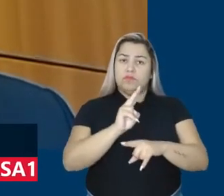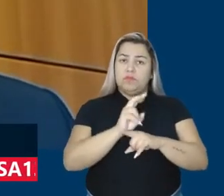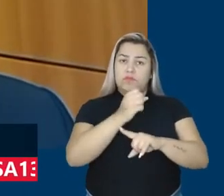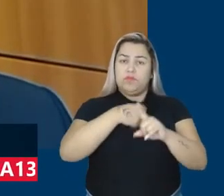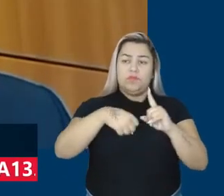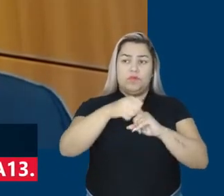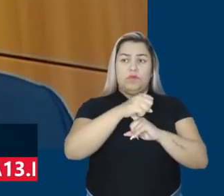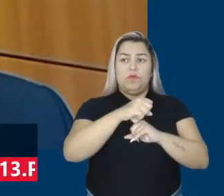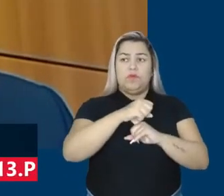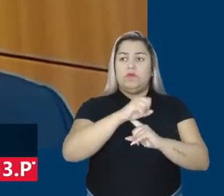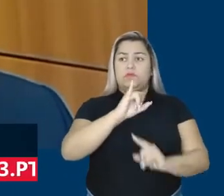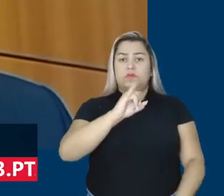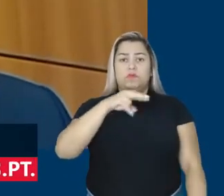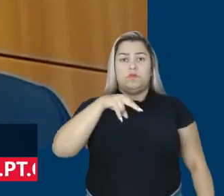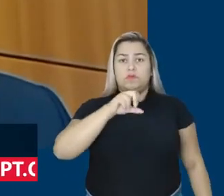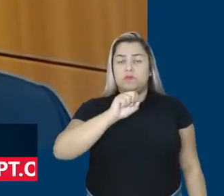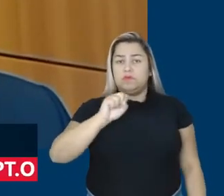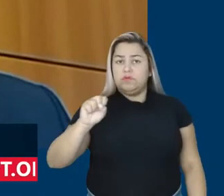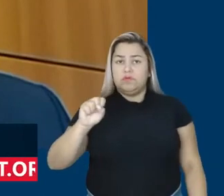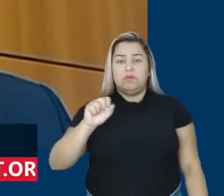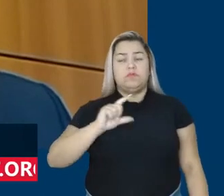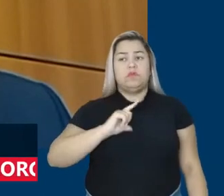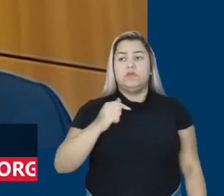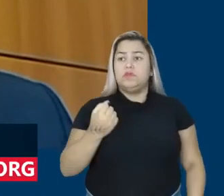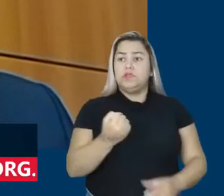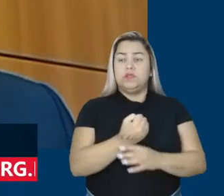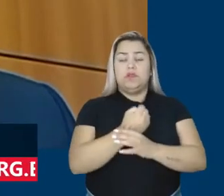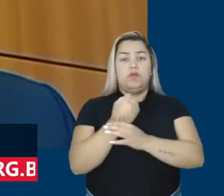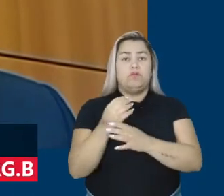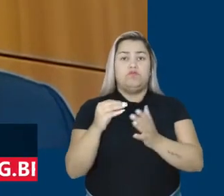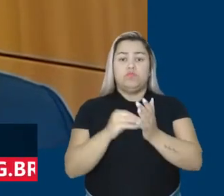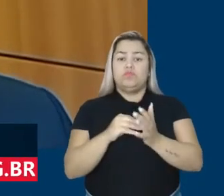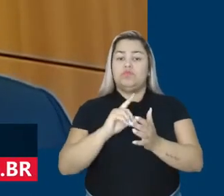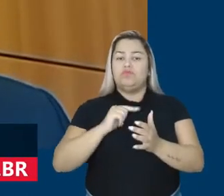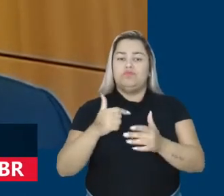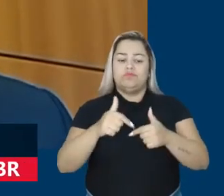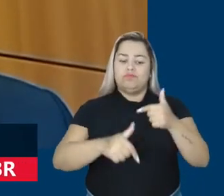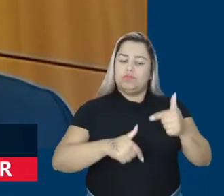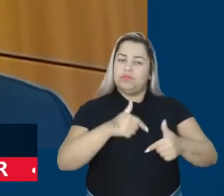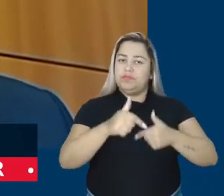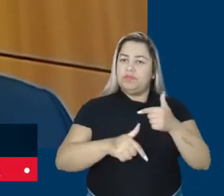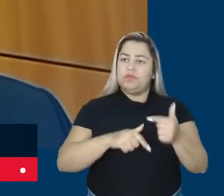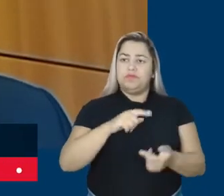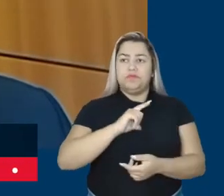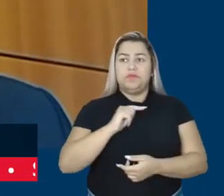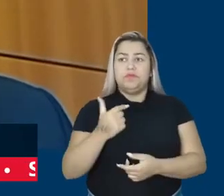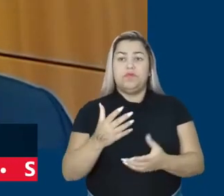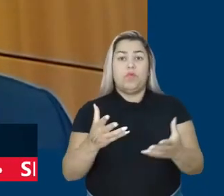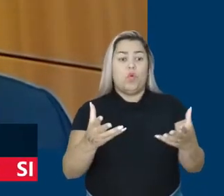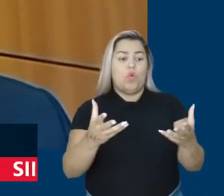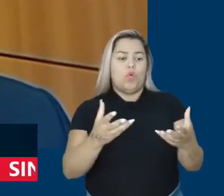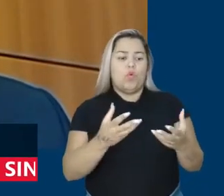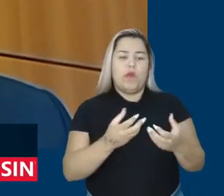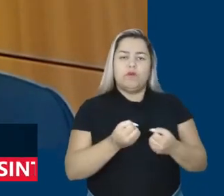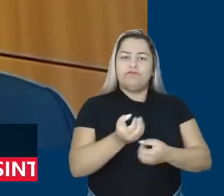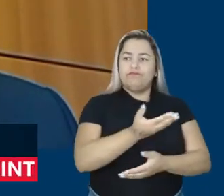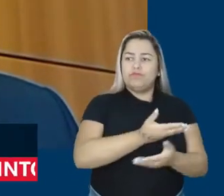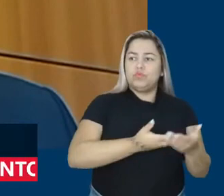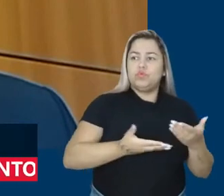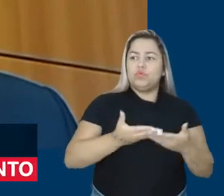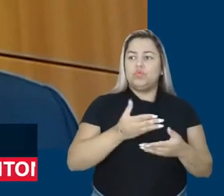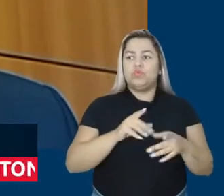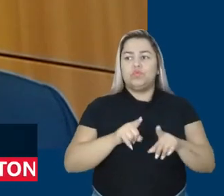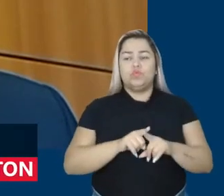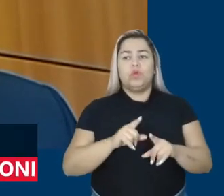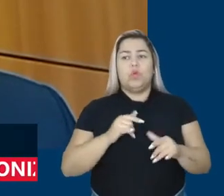têm INSS, não têm seguro-desemprego, que não têm nenhum tipo de acolhimento quando acontece algum tipo